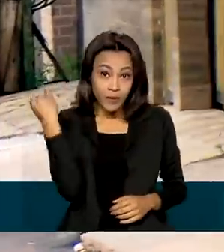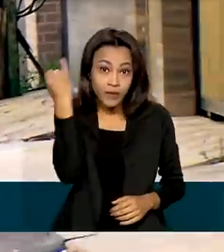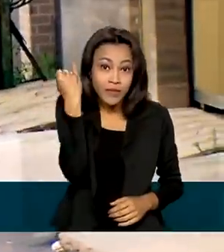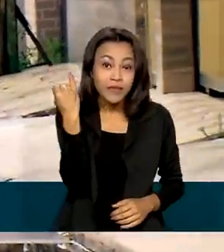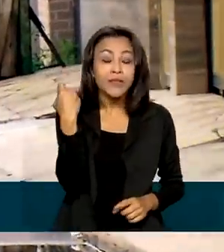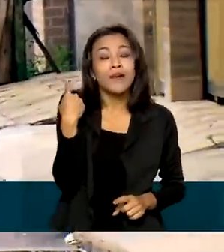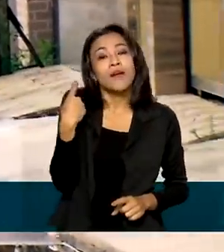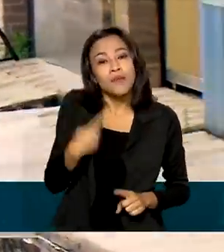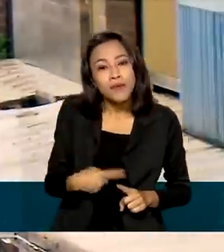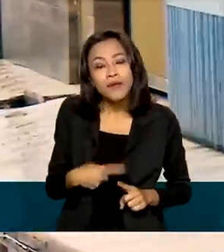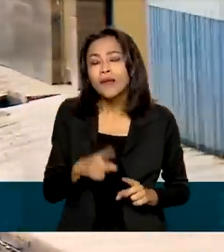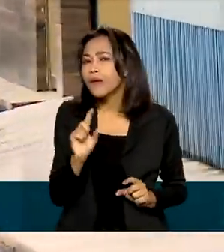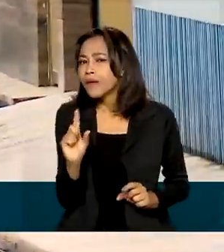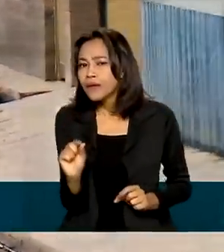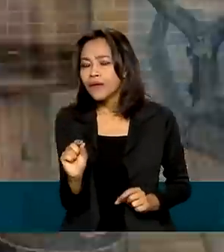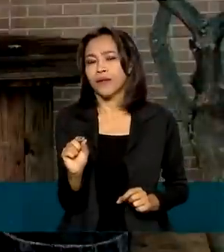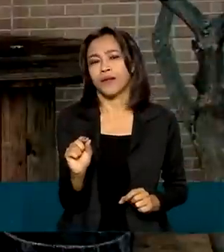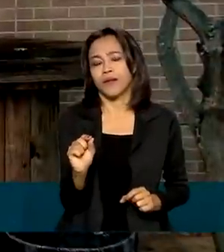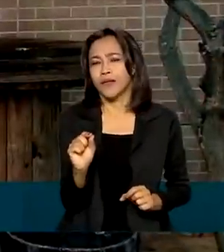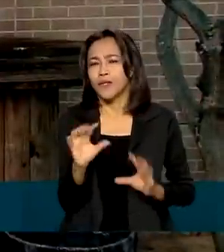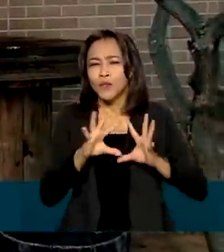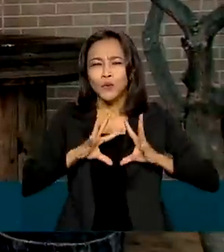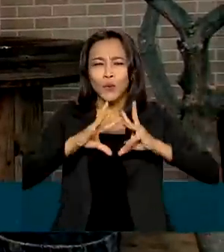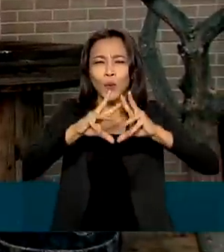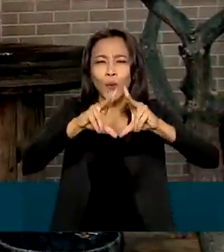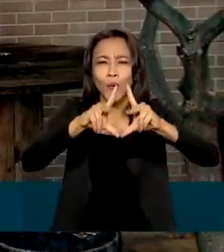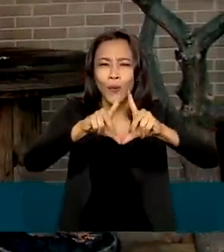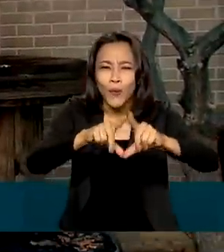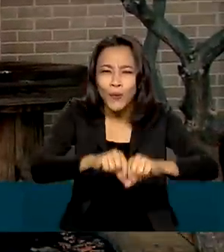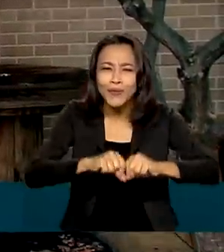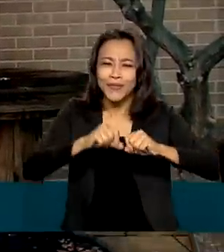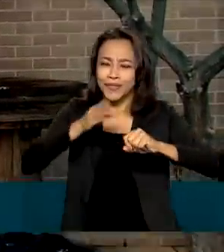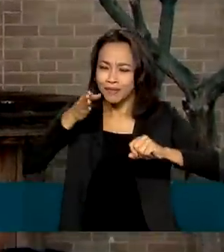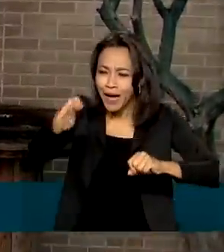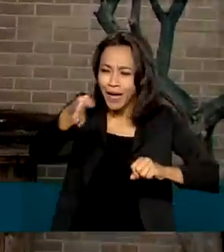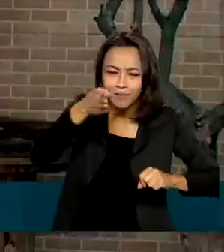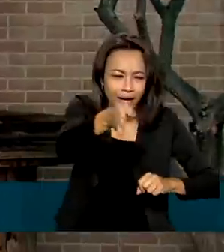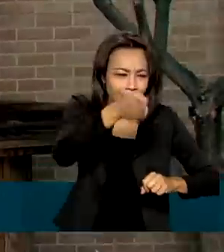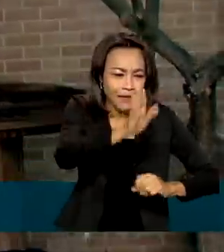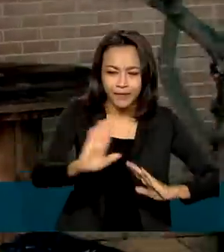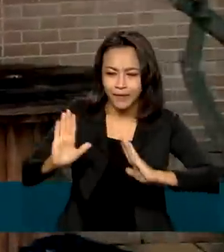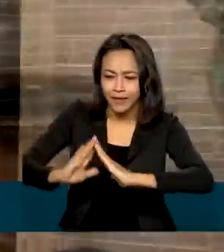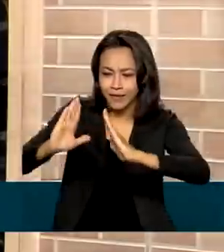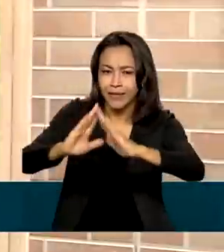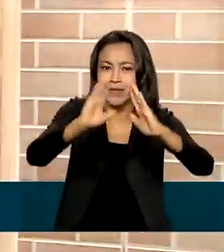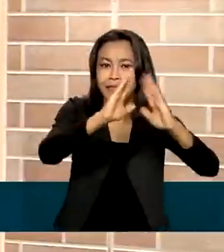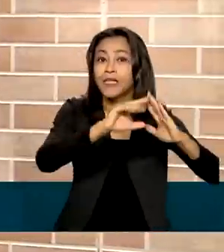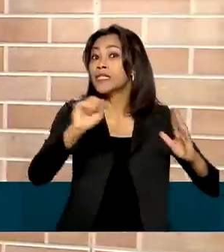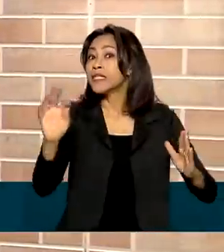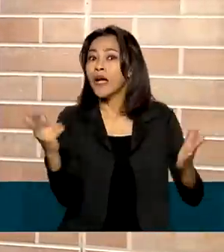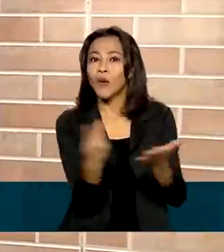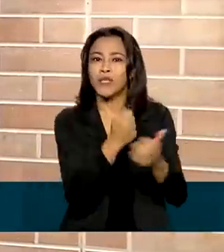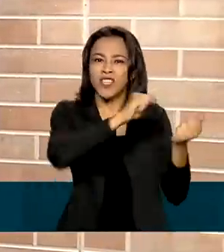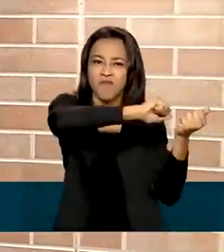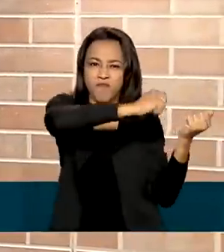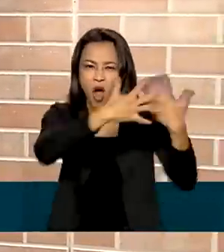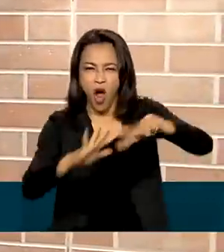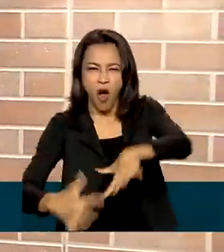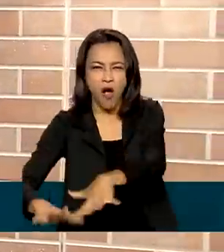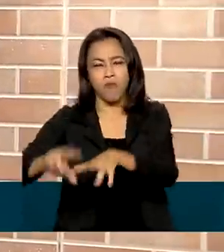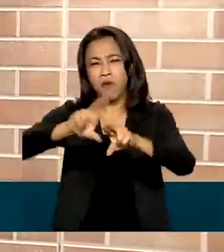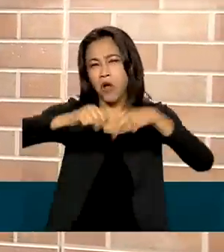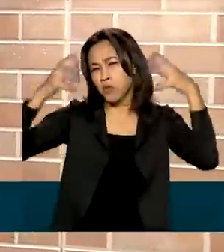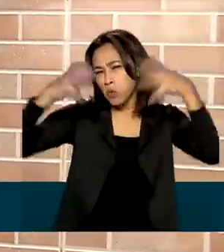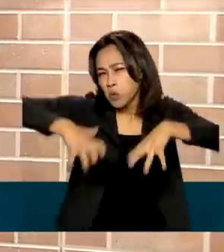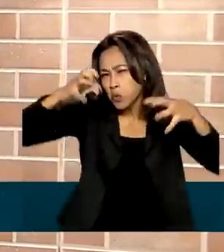georreferenciando todos os domicílios do Brasil. Então, quando acontecer, por exemplo, catástrofes da natureza,